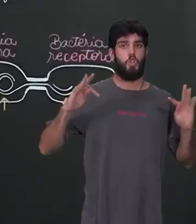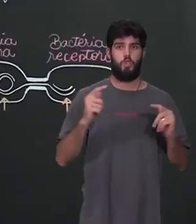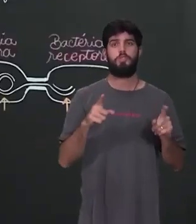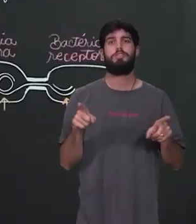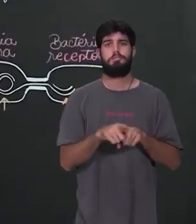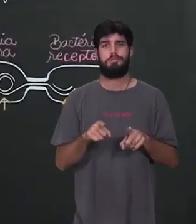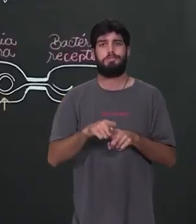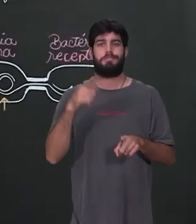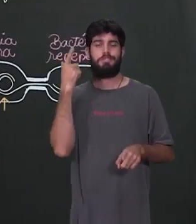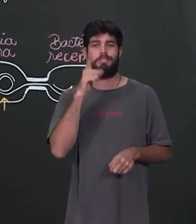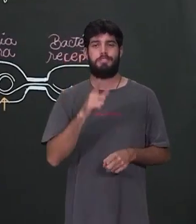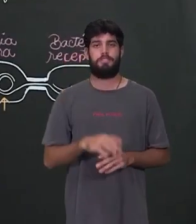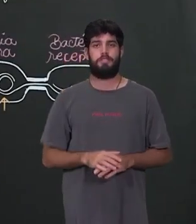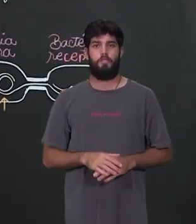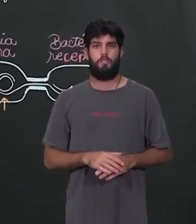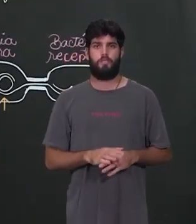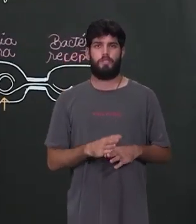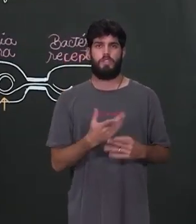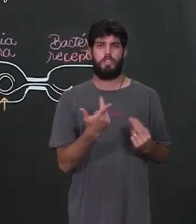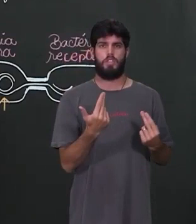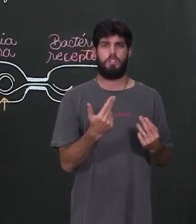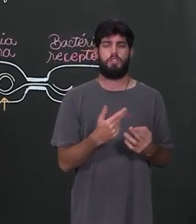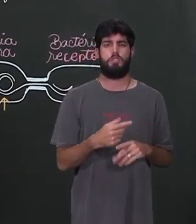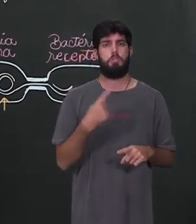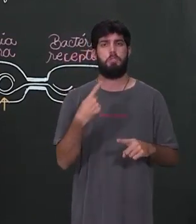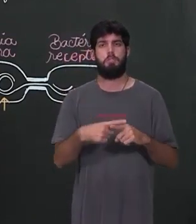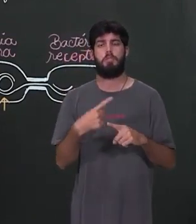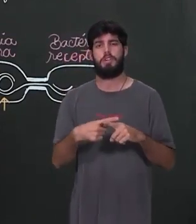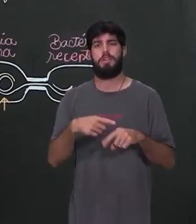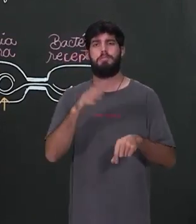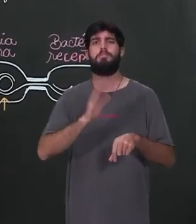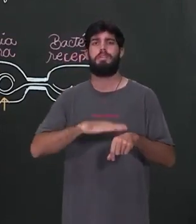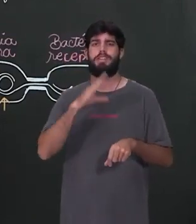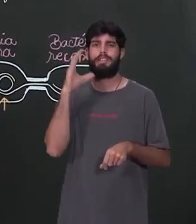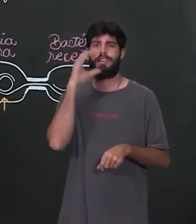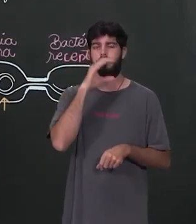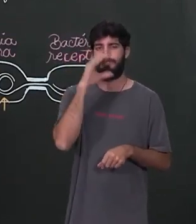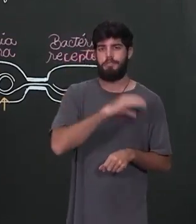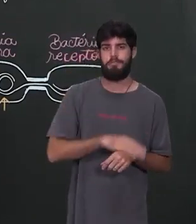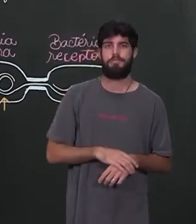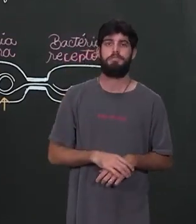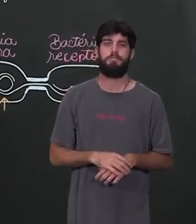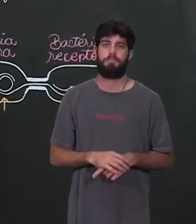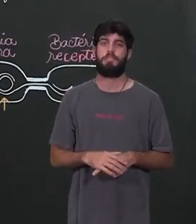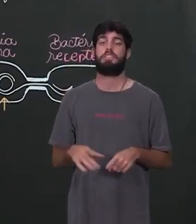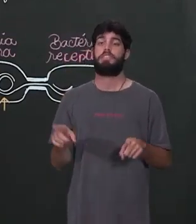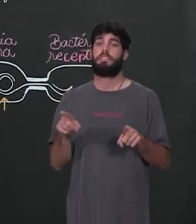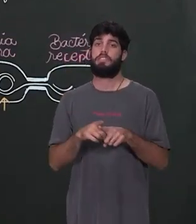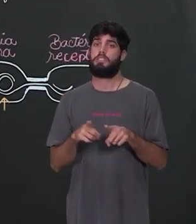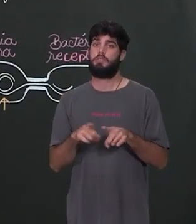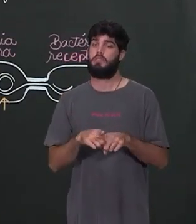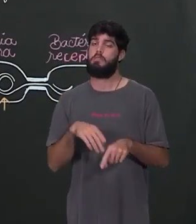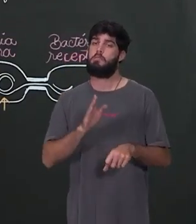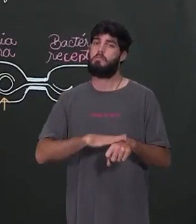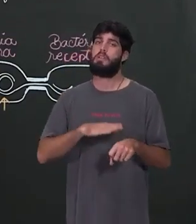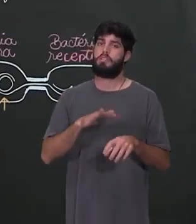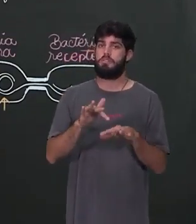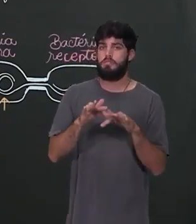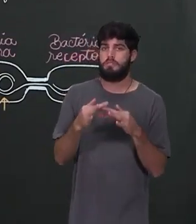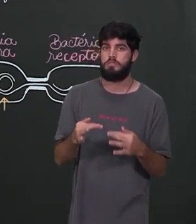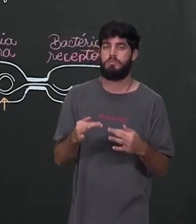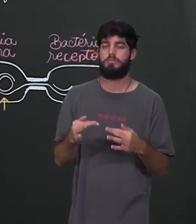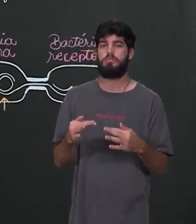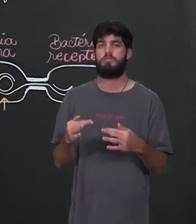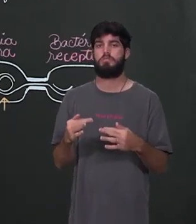clones. Mas por que ele ainda é muito utilizado? Porque é um processo mais rápido. É um processo mais rápido, é um processo mais simples.